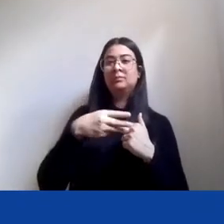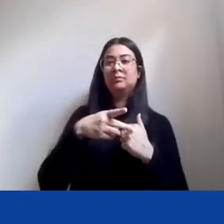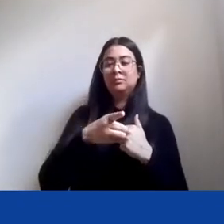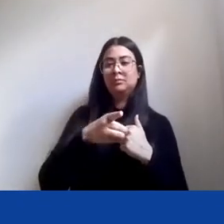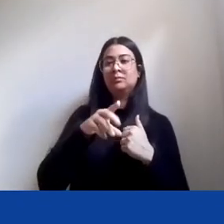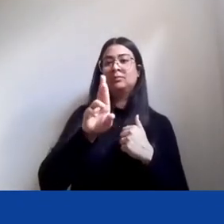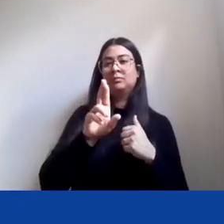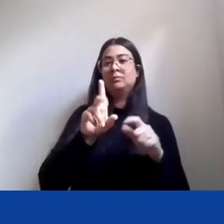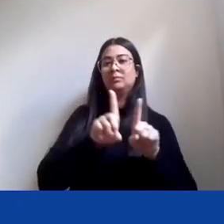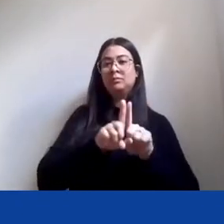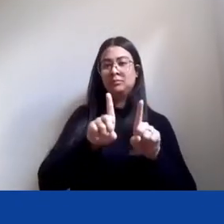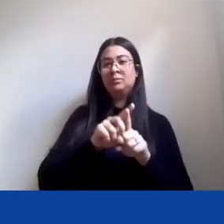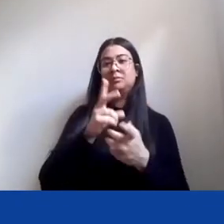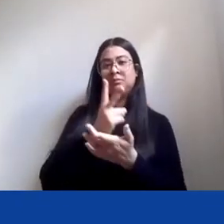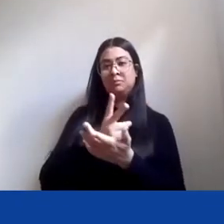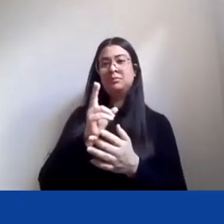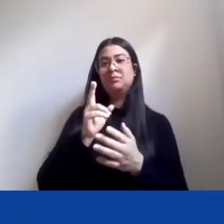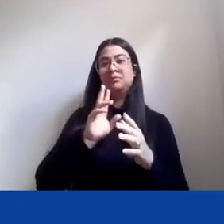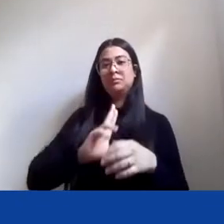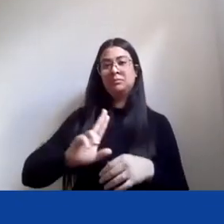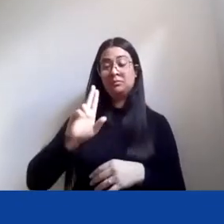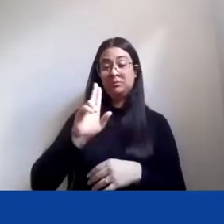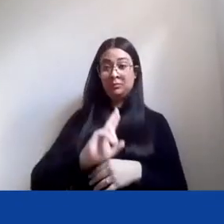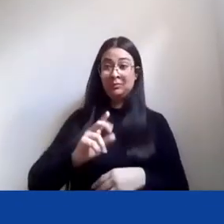eu vou aqui, pulando muita coisa, viu, gente?